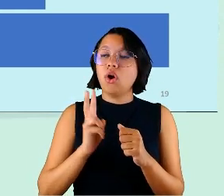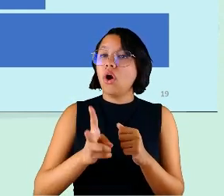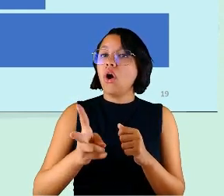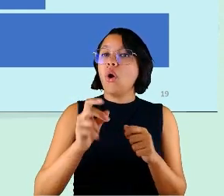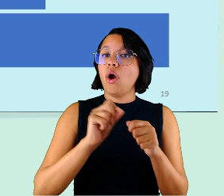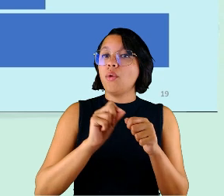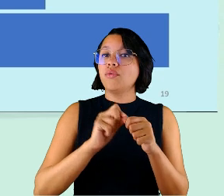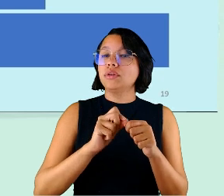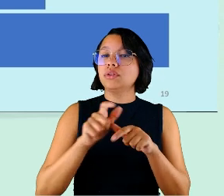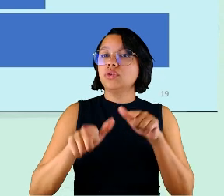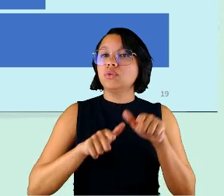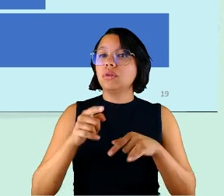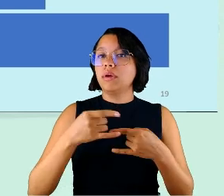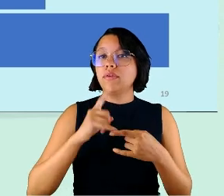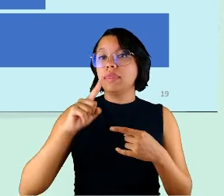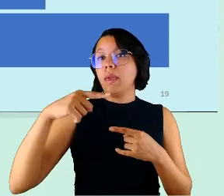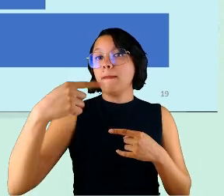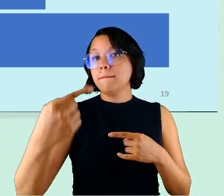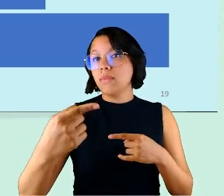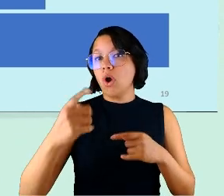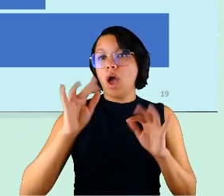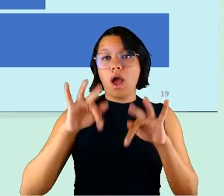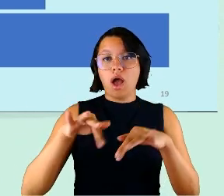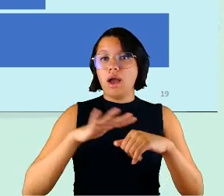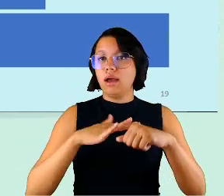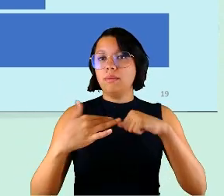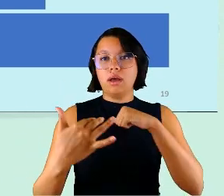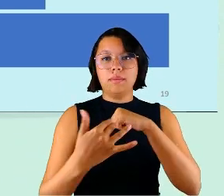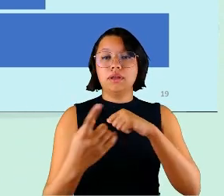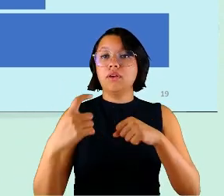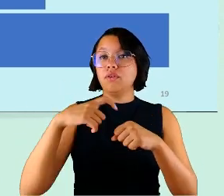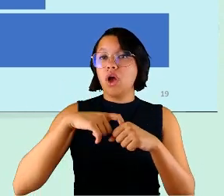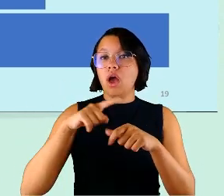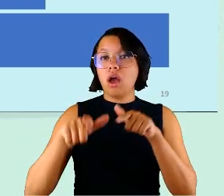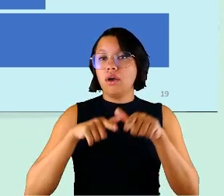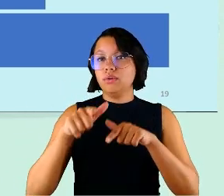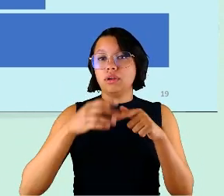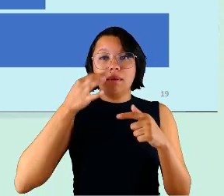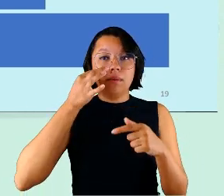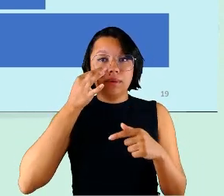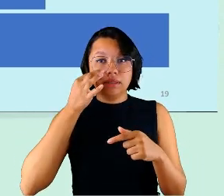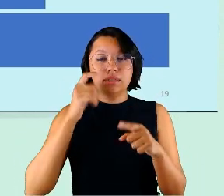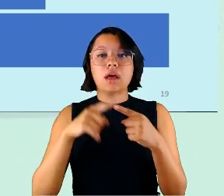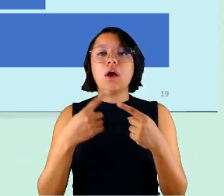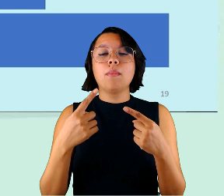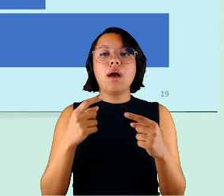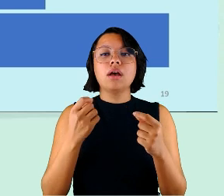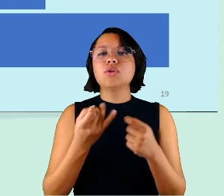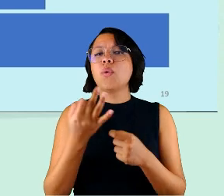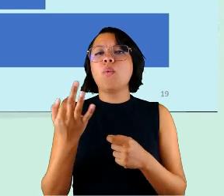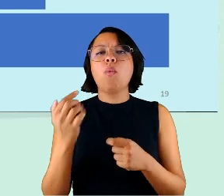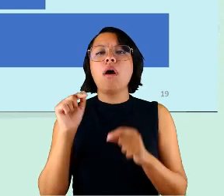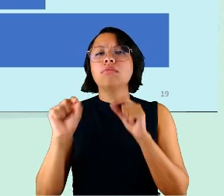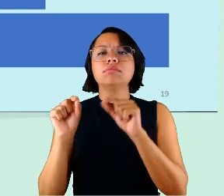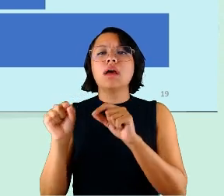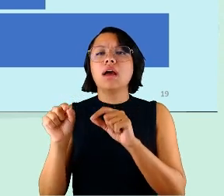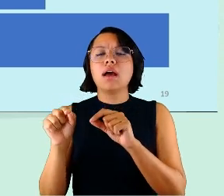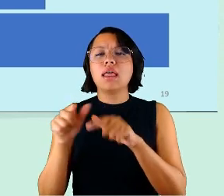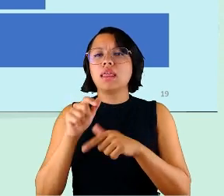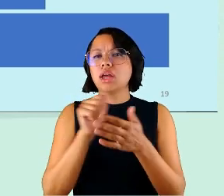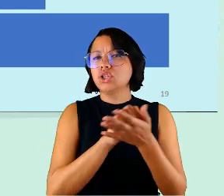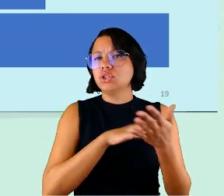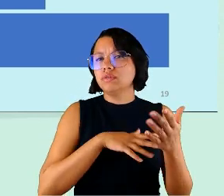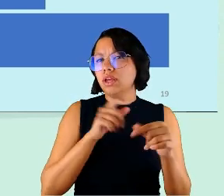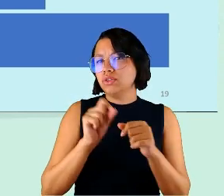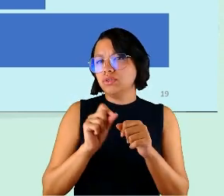com o trabalho remoto após a pandemia né voltando ao trabalho presencial mas o quanto daquele daquelas